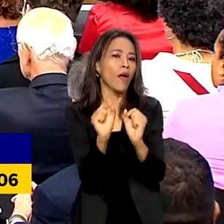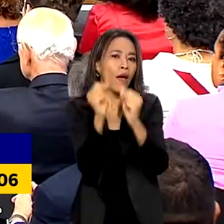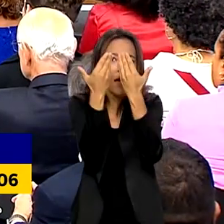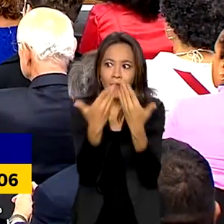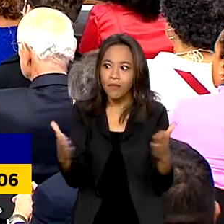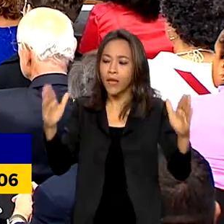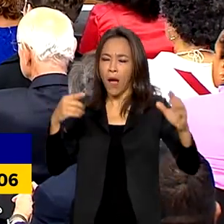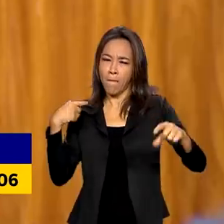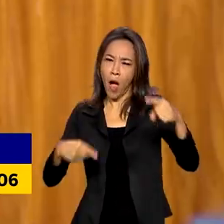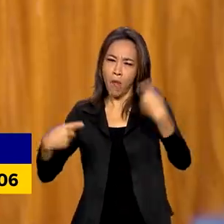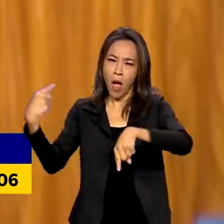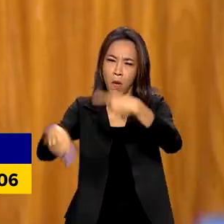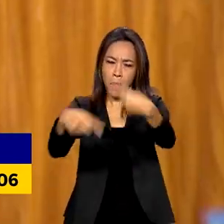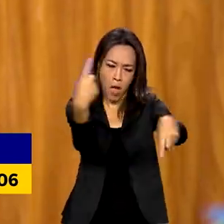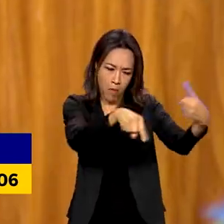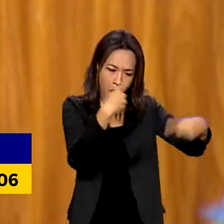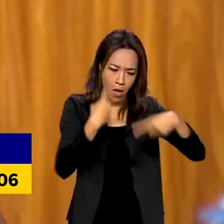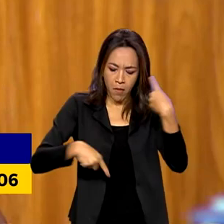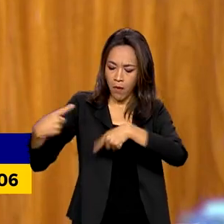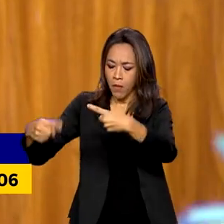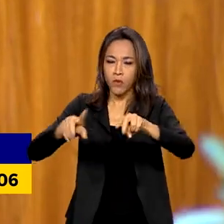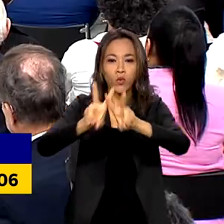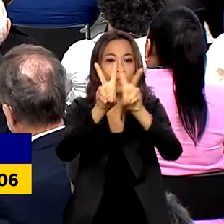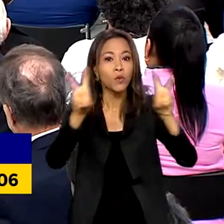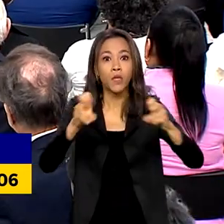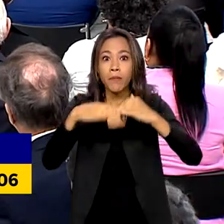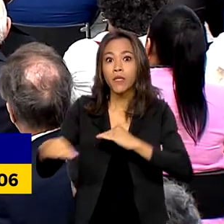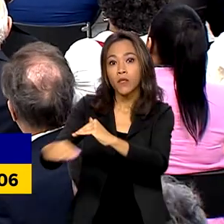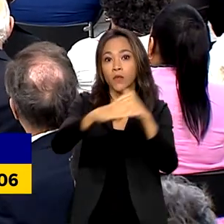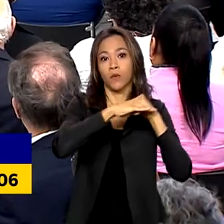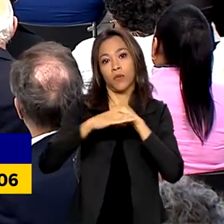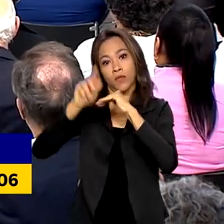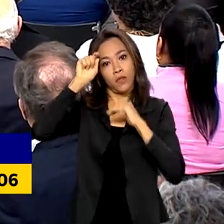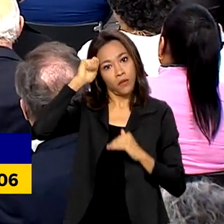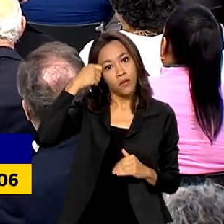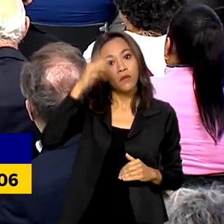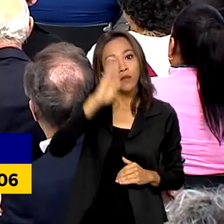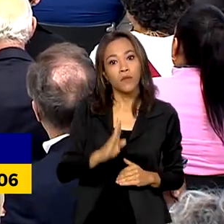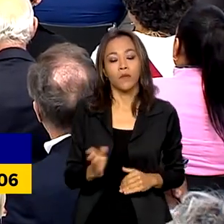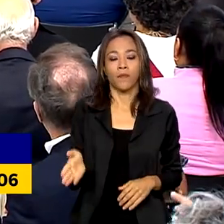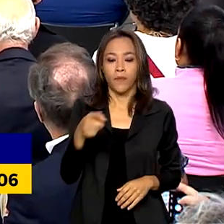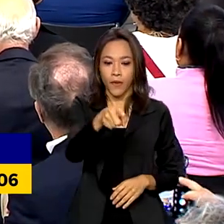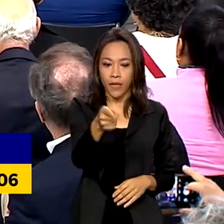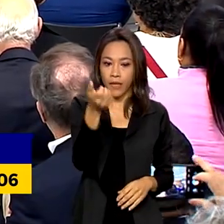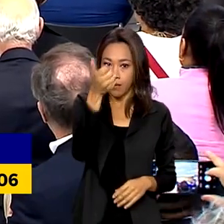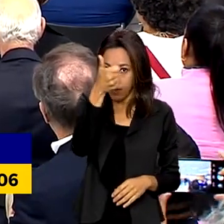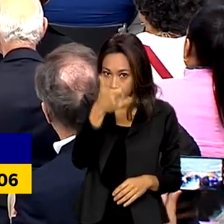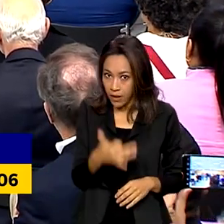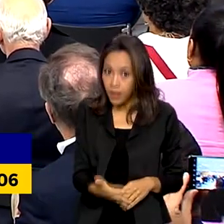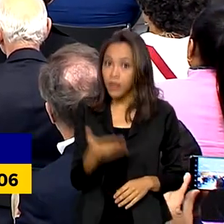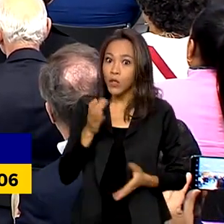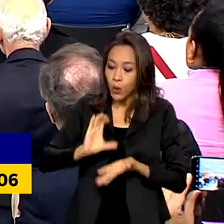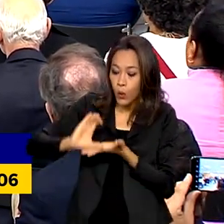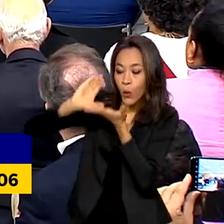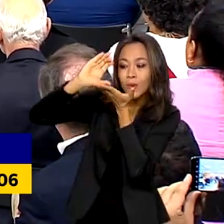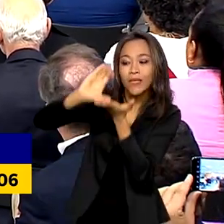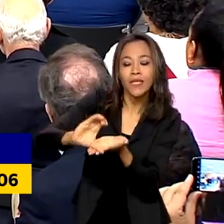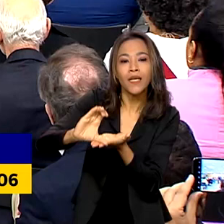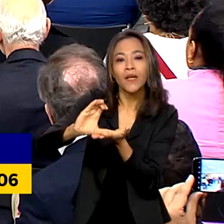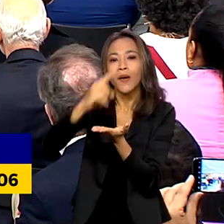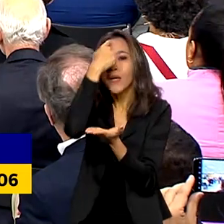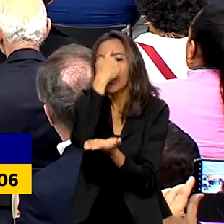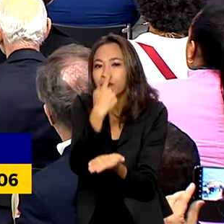debate sobre o tema da igualdade racial no Brasil. O Conselho dá um pouco da cara que ele quer ter